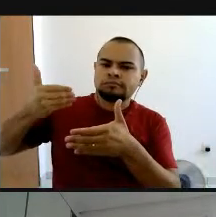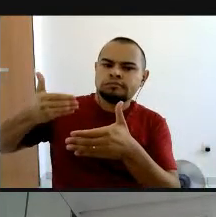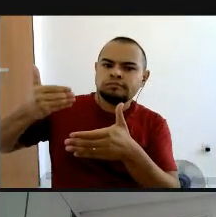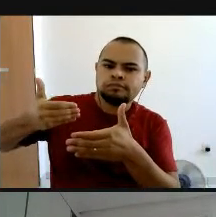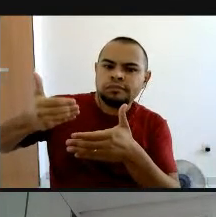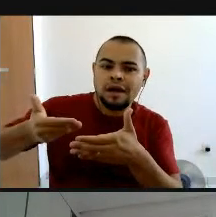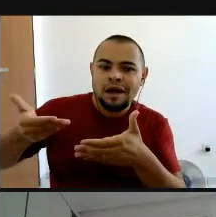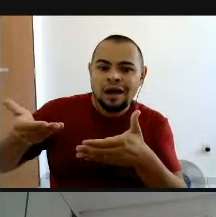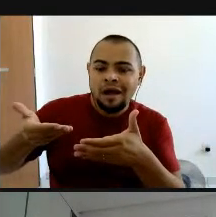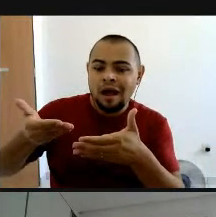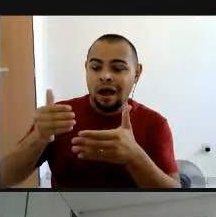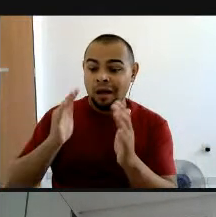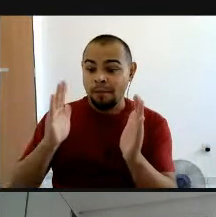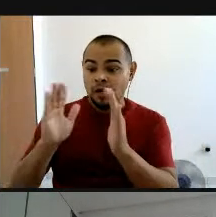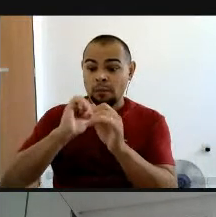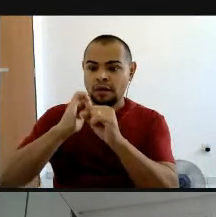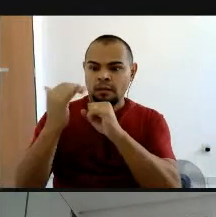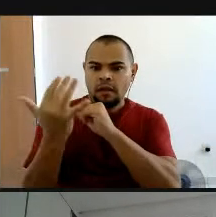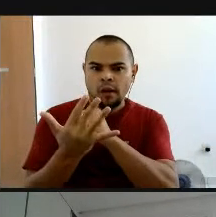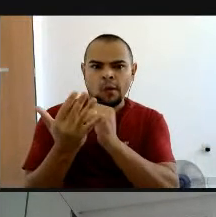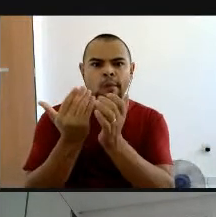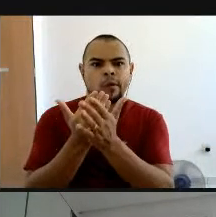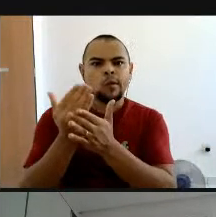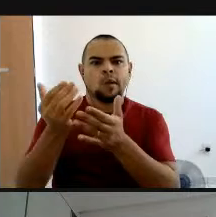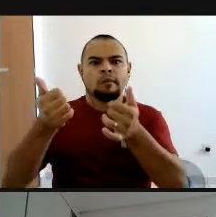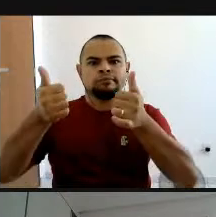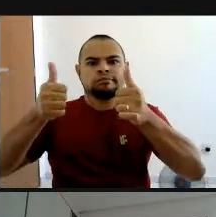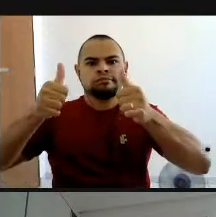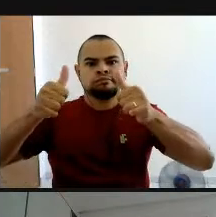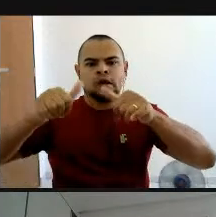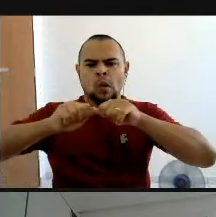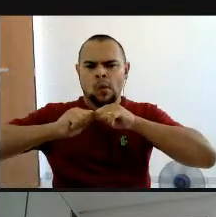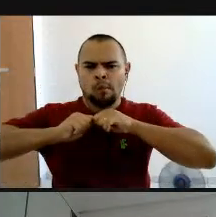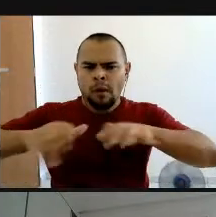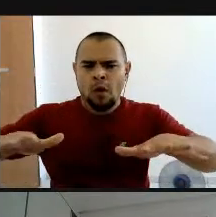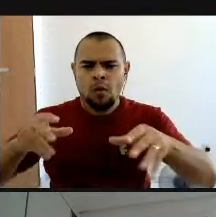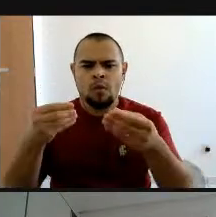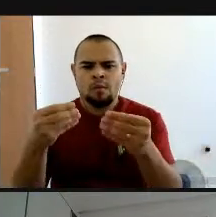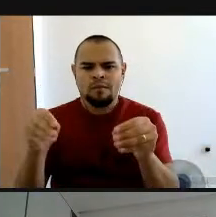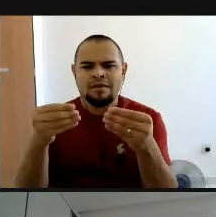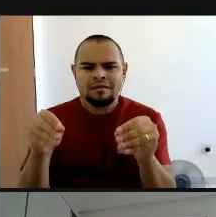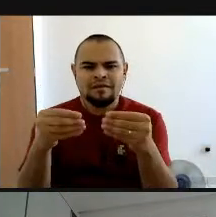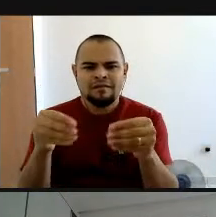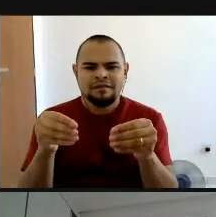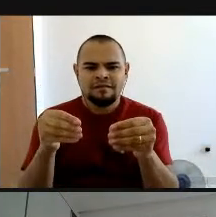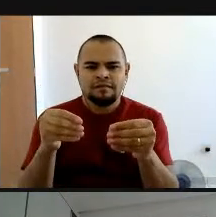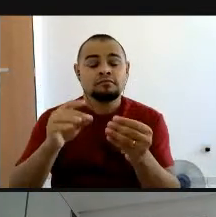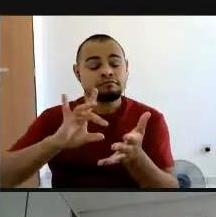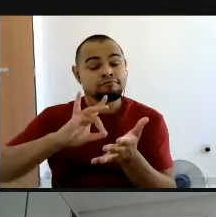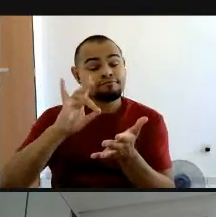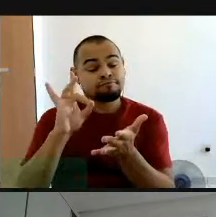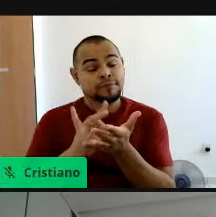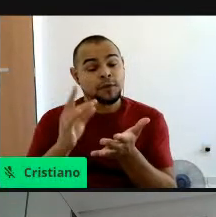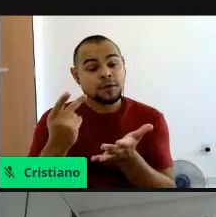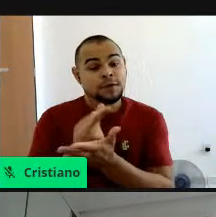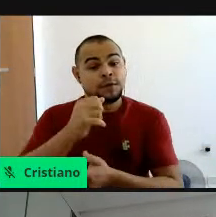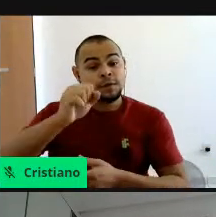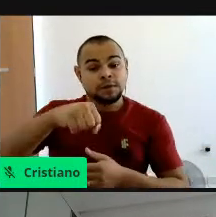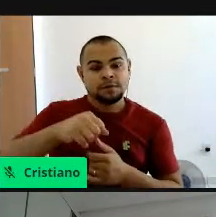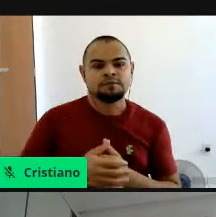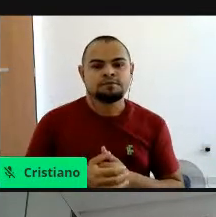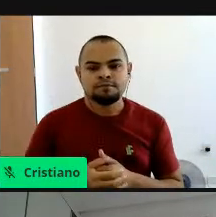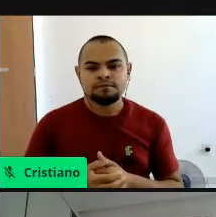é como diz aqui, a luta contra os plásticos descartáveis é atropelada durante a pandemia, isso realmente aconteceu, né,